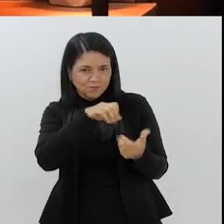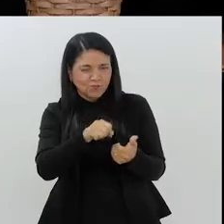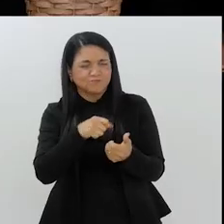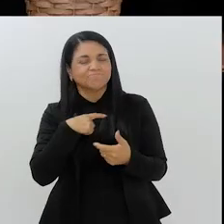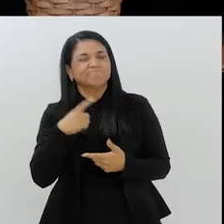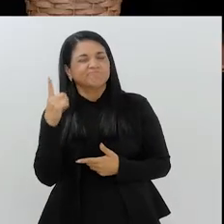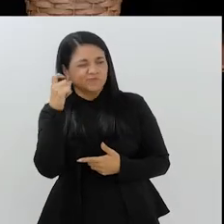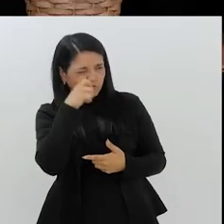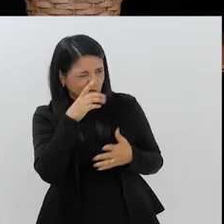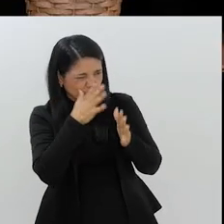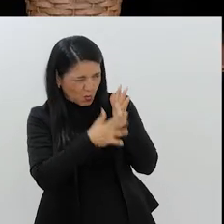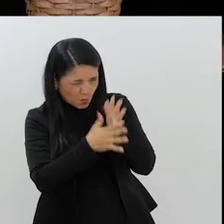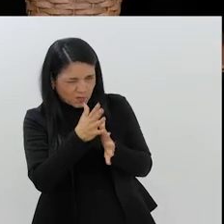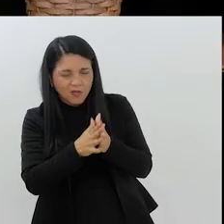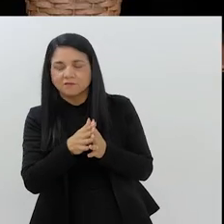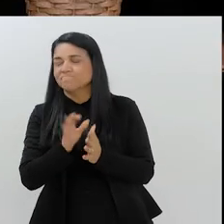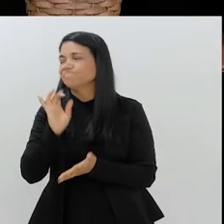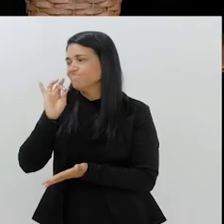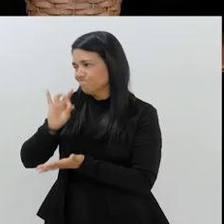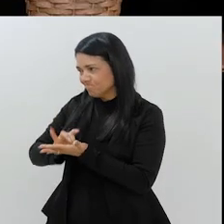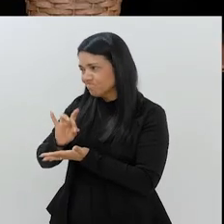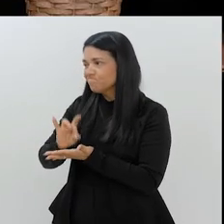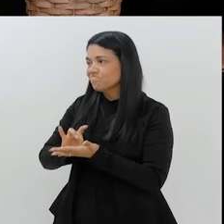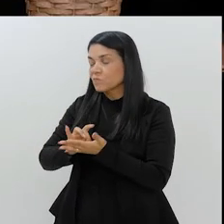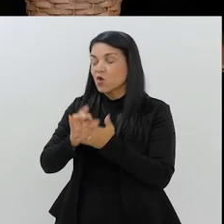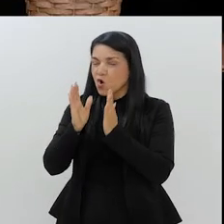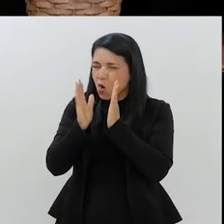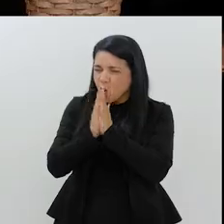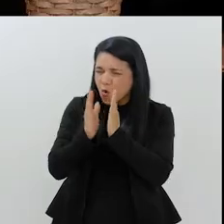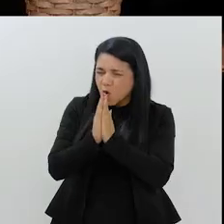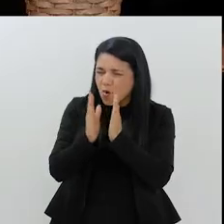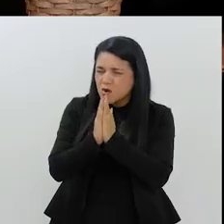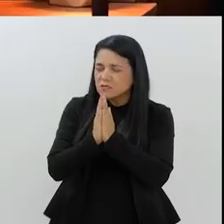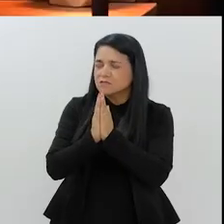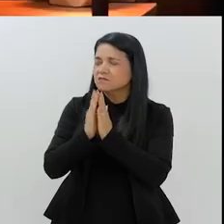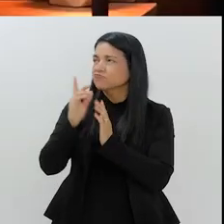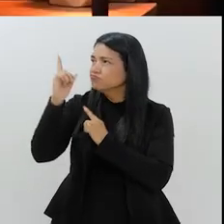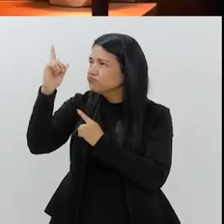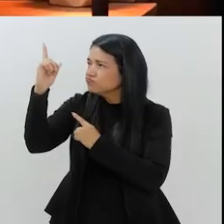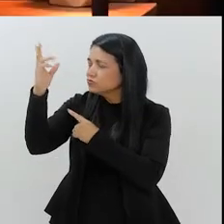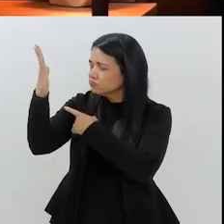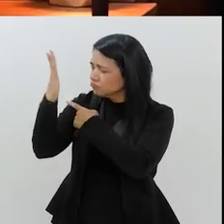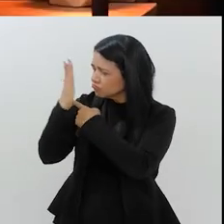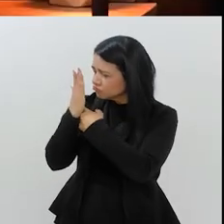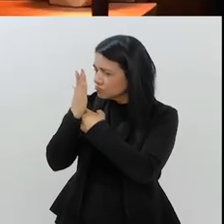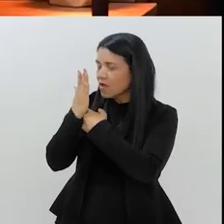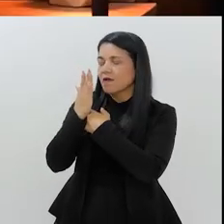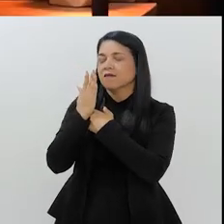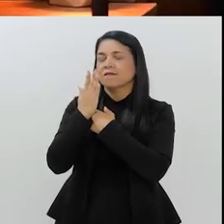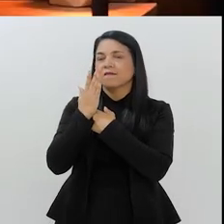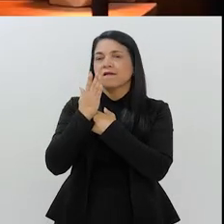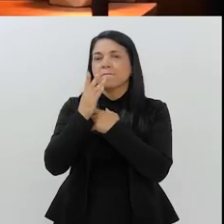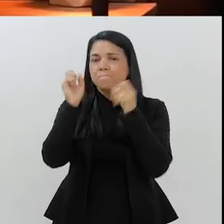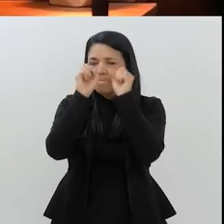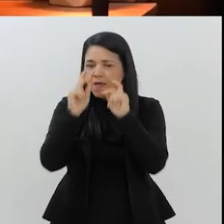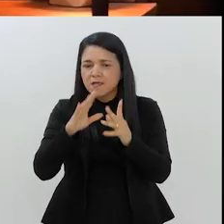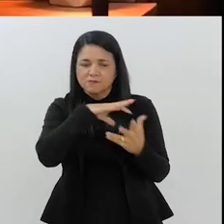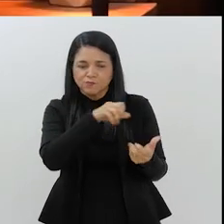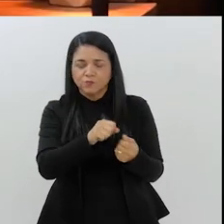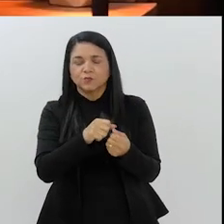complicado, não está? Exatamente. Muito difícil. Quanto mais a gente fizer a oração, pedir ajuda a Deus, nunca é demais, né?